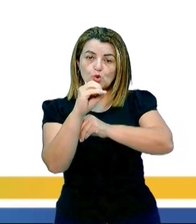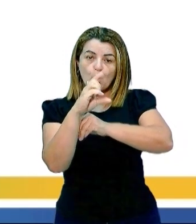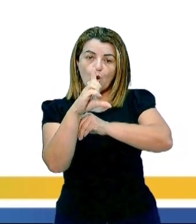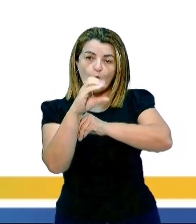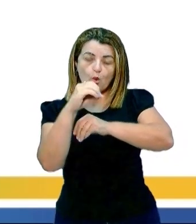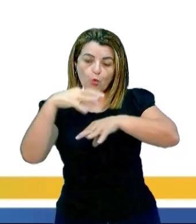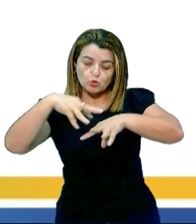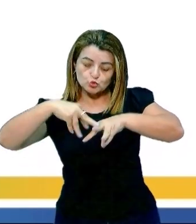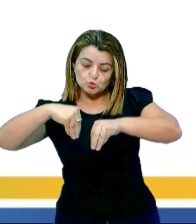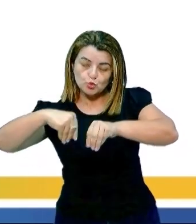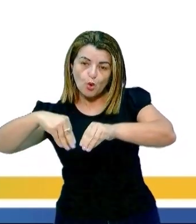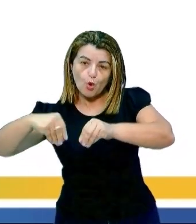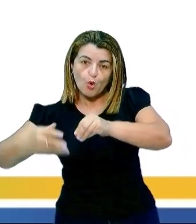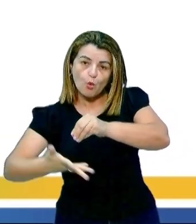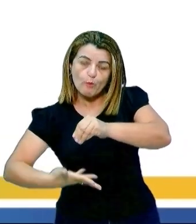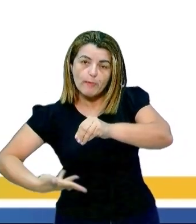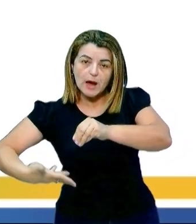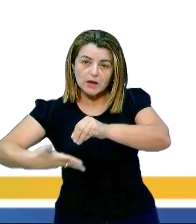Rio Branco,